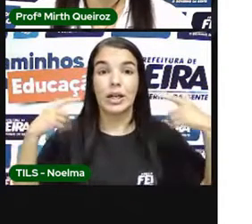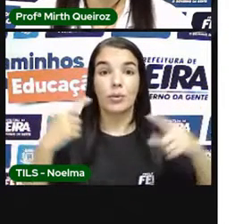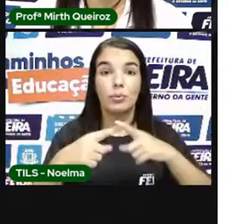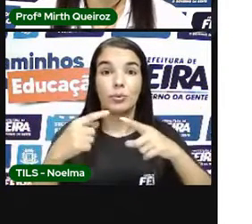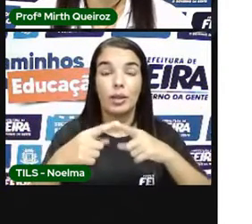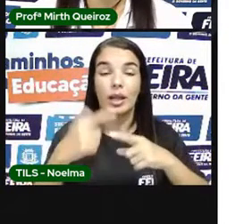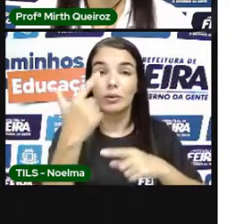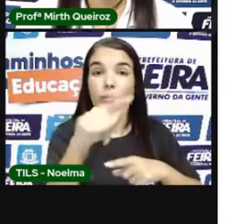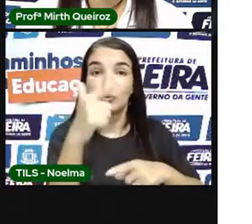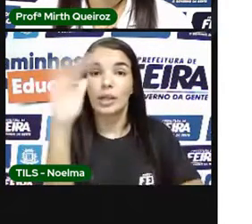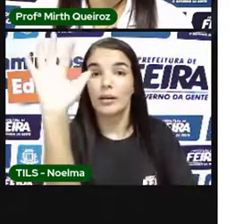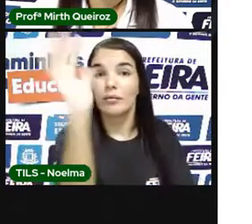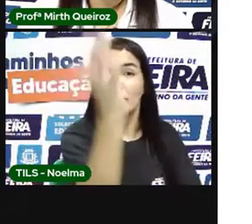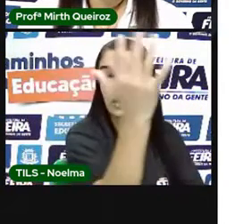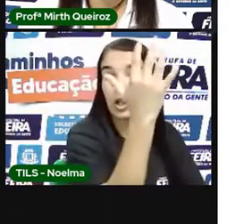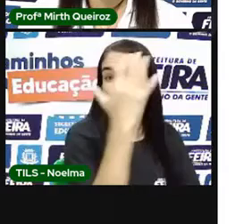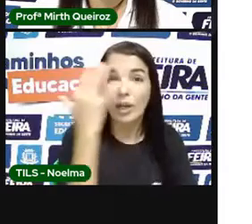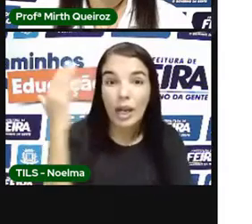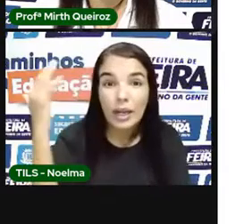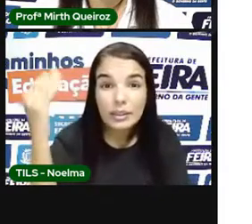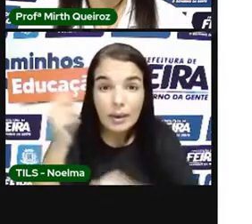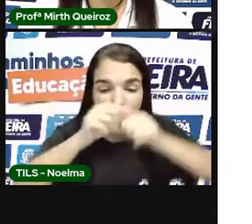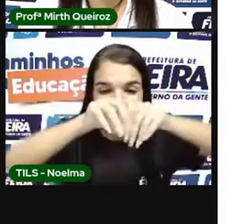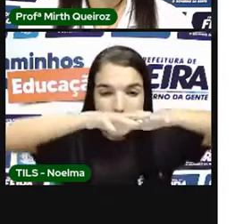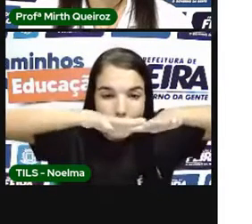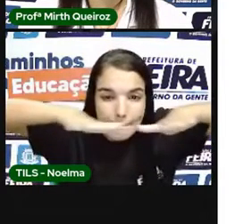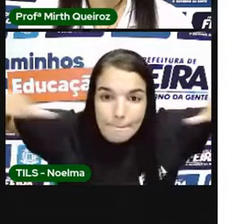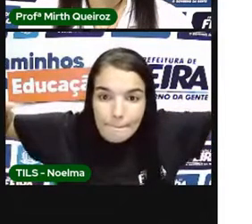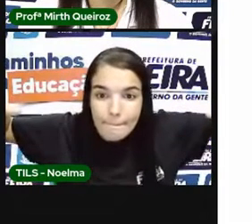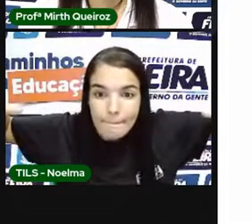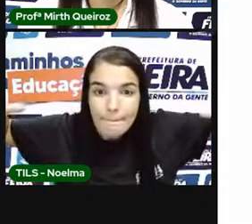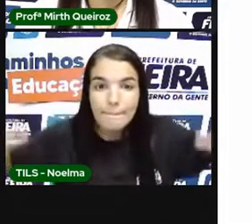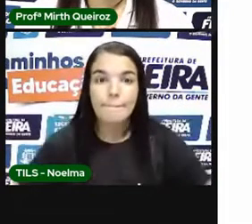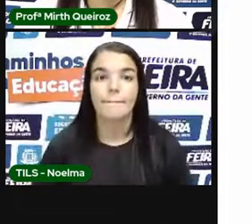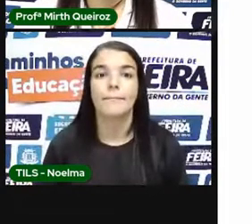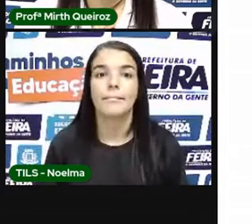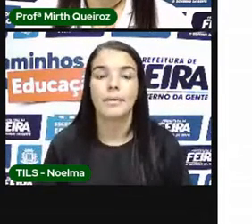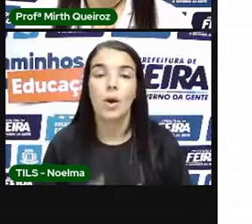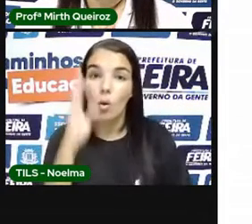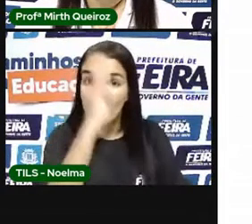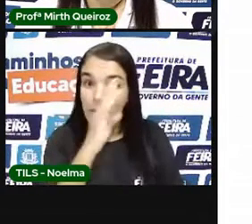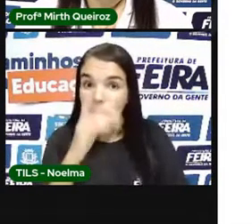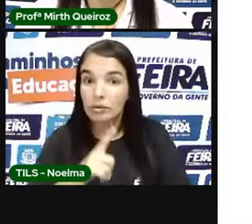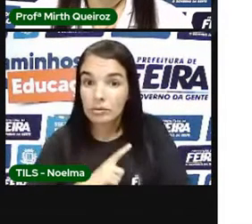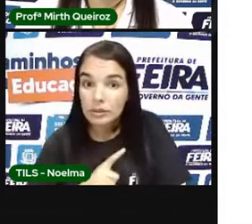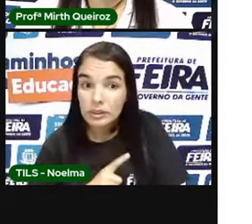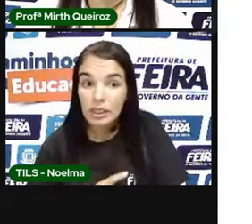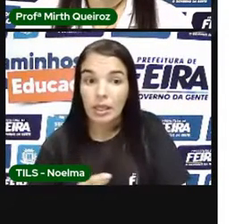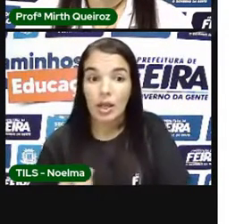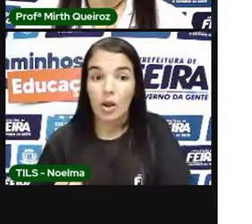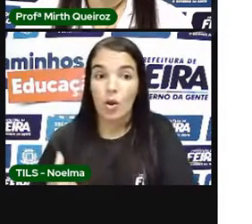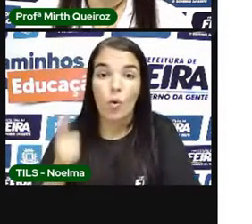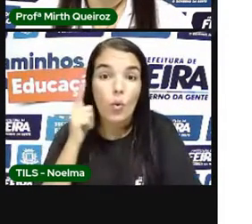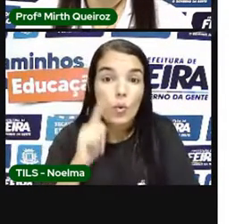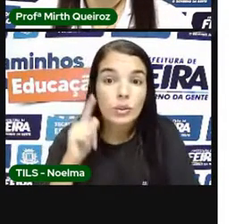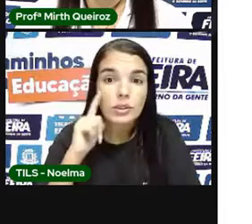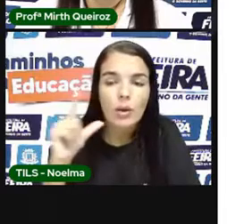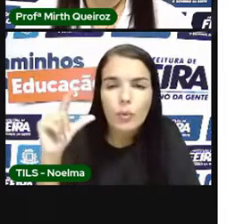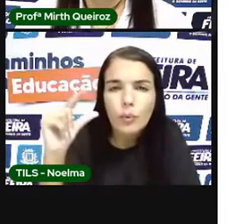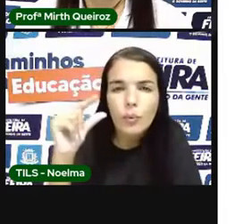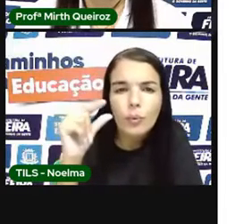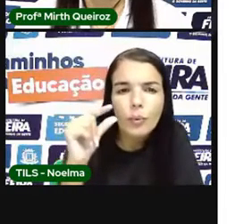florestas Tropicais Da região O Brasil Brasil Que havia Conseguido